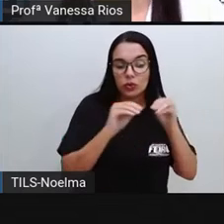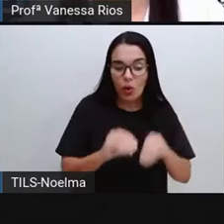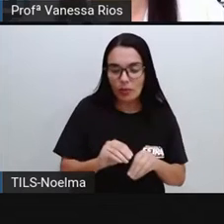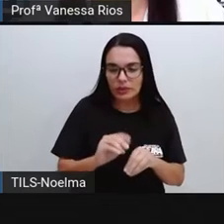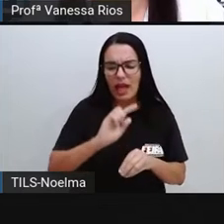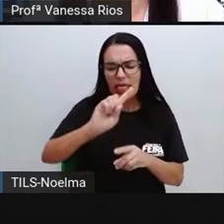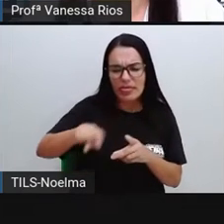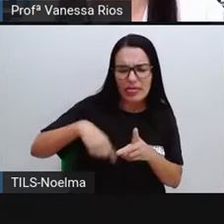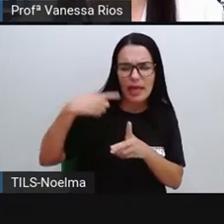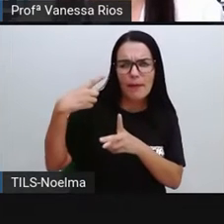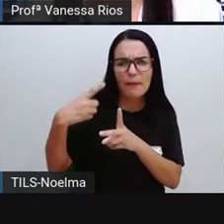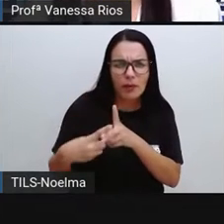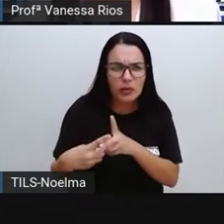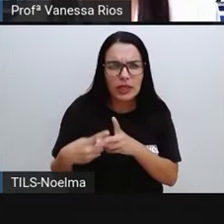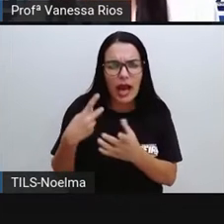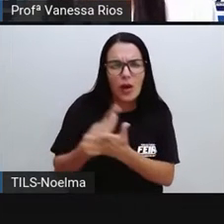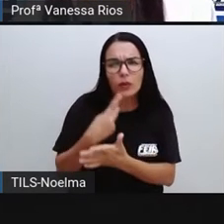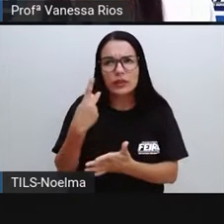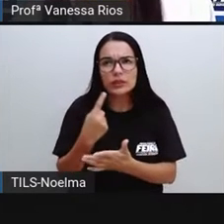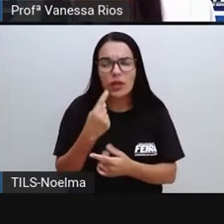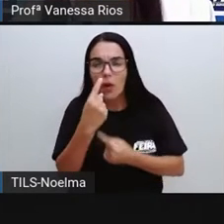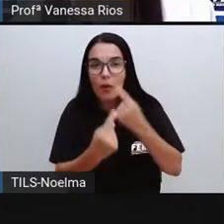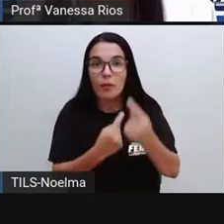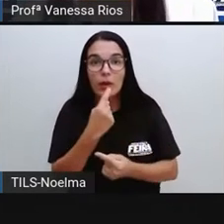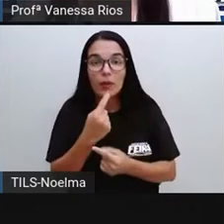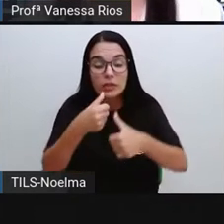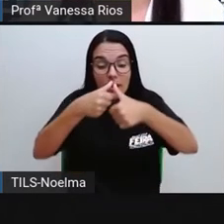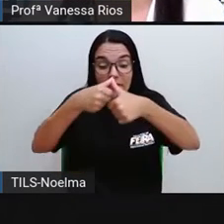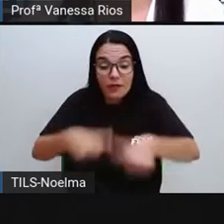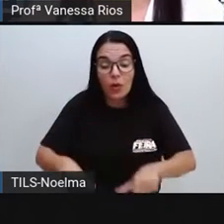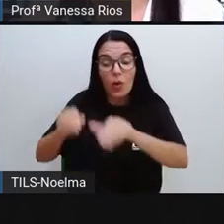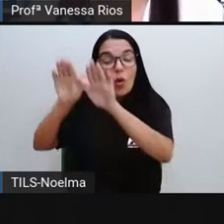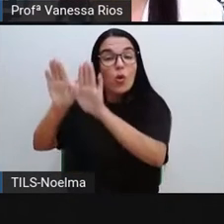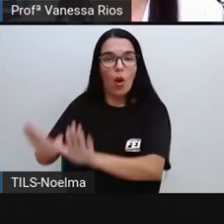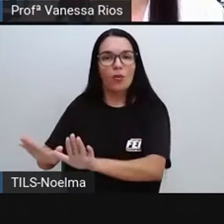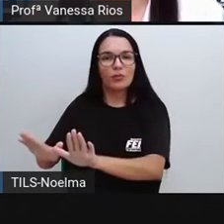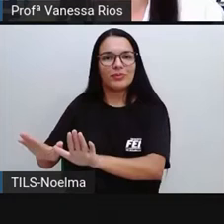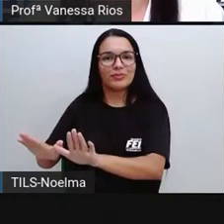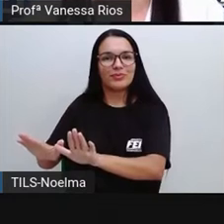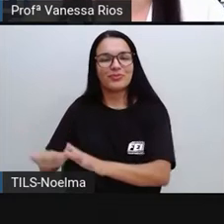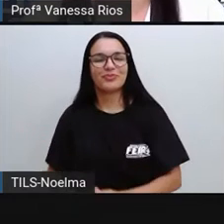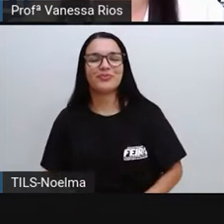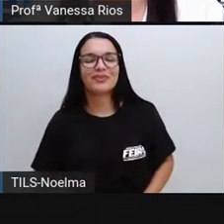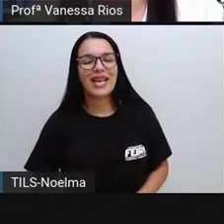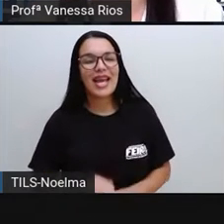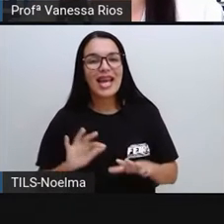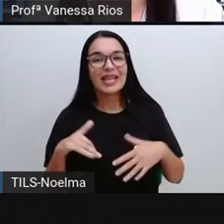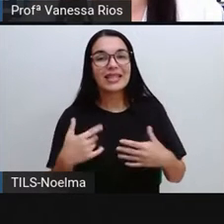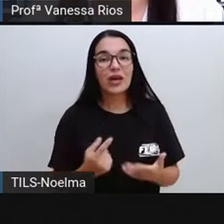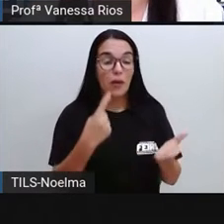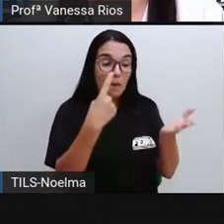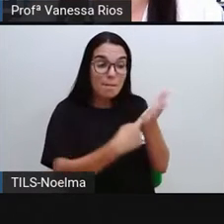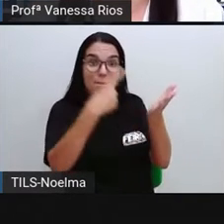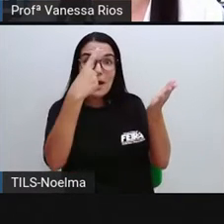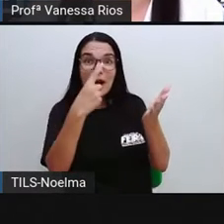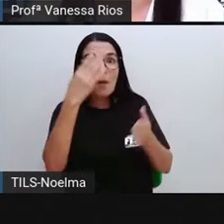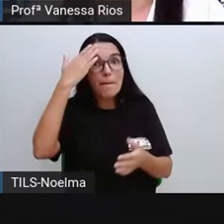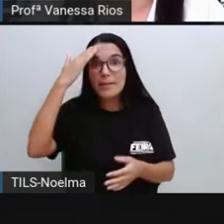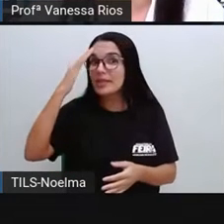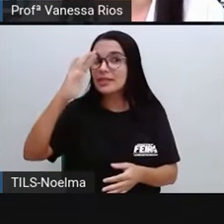acontecimento, passa a ser sedentário. E entre os acontecimentos, se destaca aí como um marco